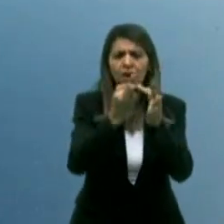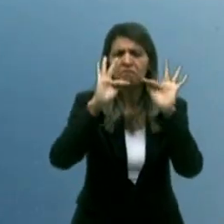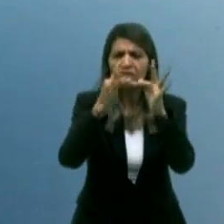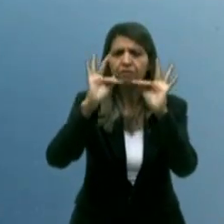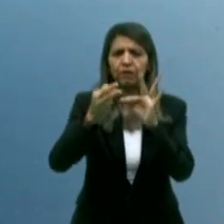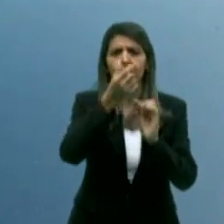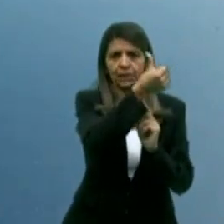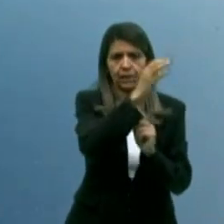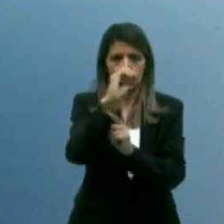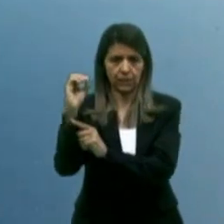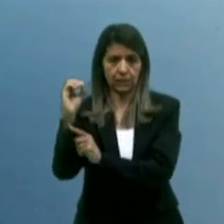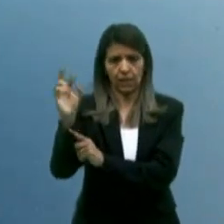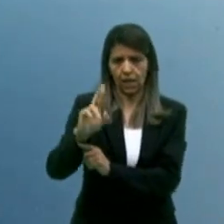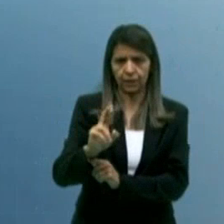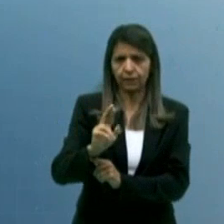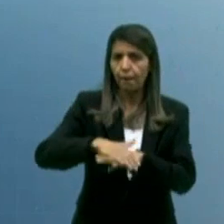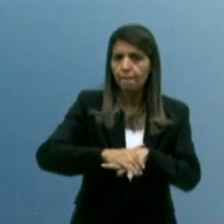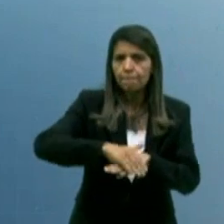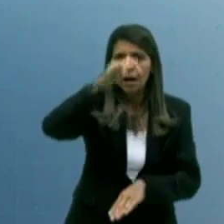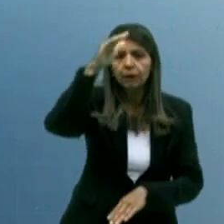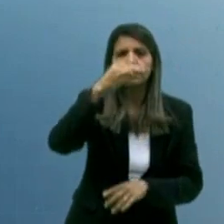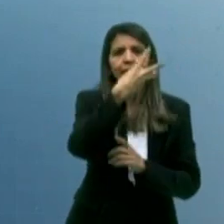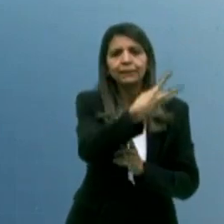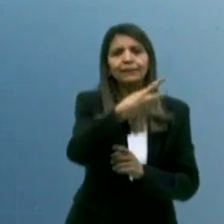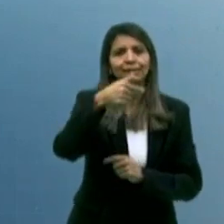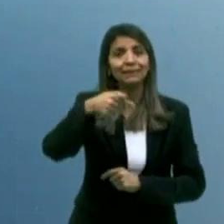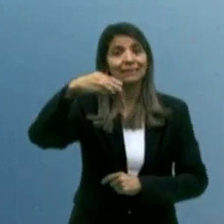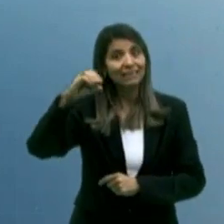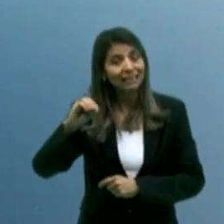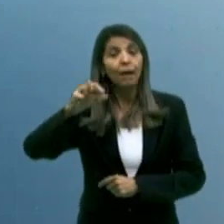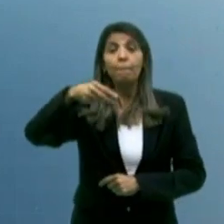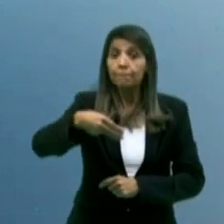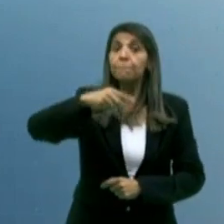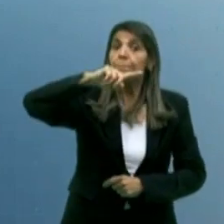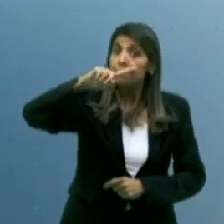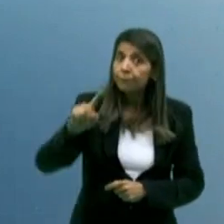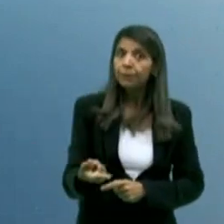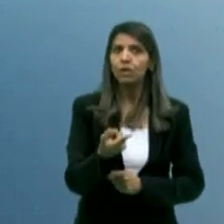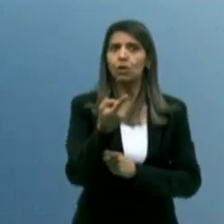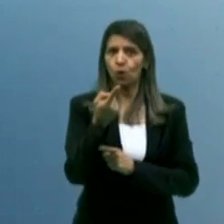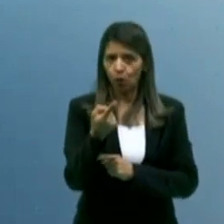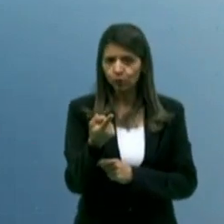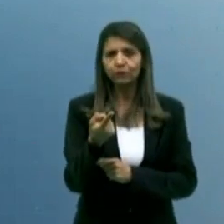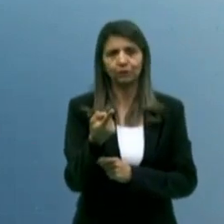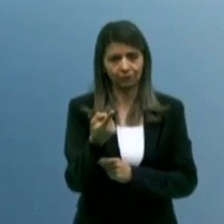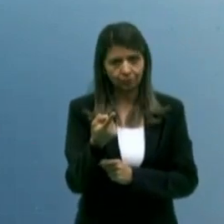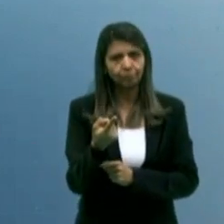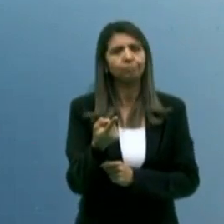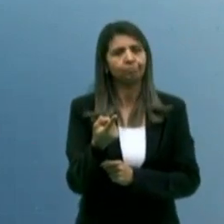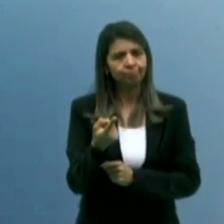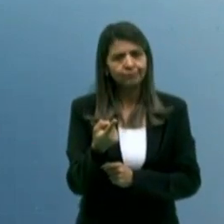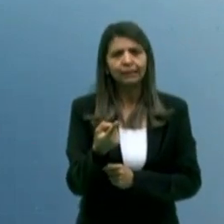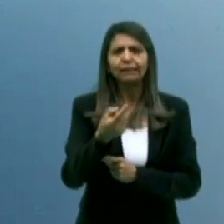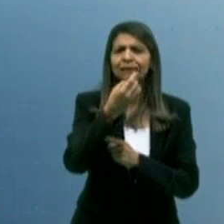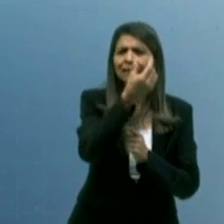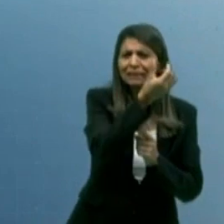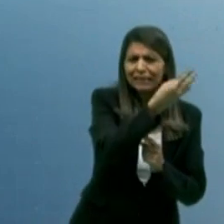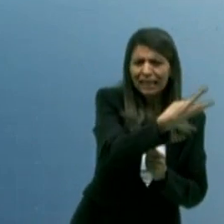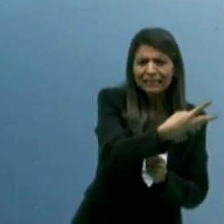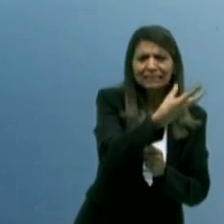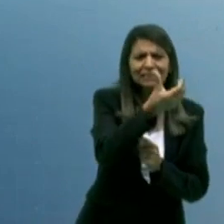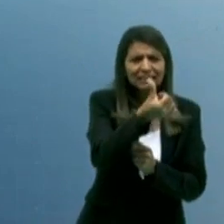Estado da Paraíba. São mais de 370 milhões de reais. A gente não está falando aqui em 360